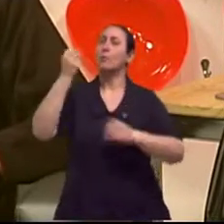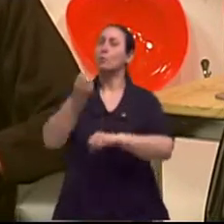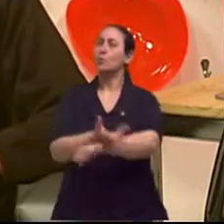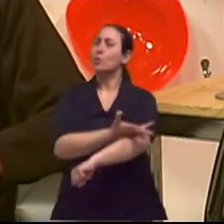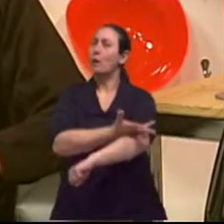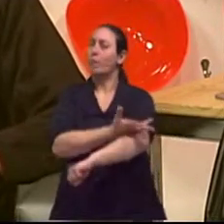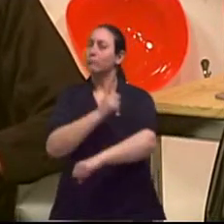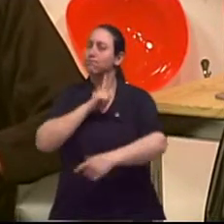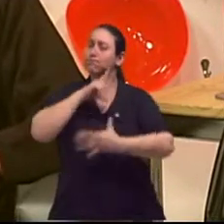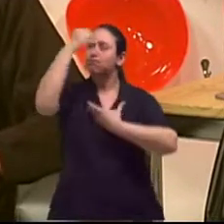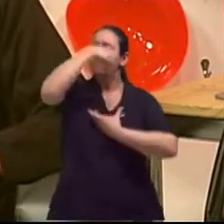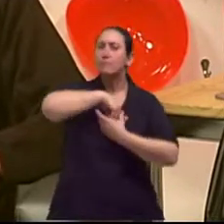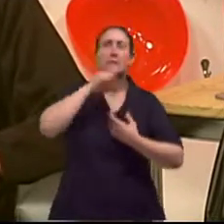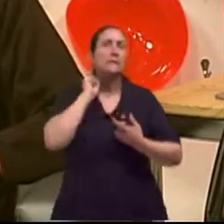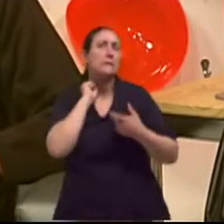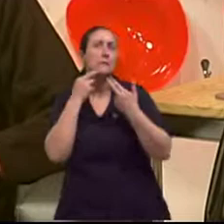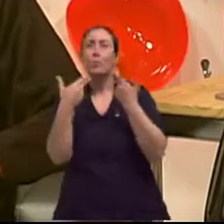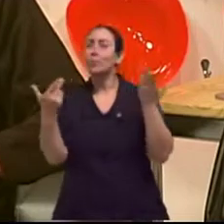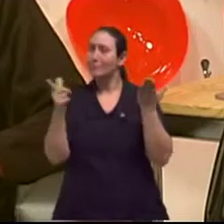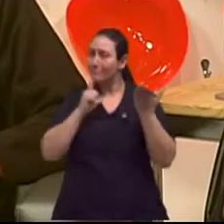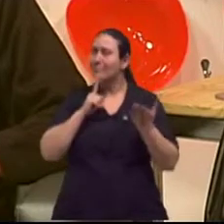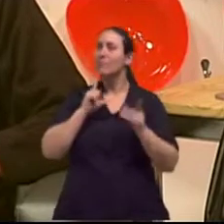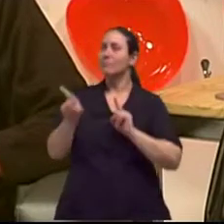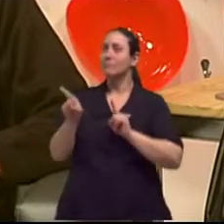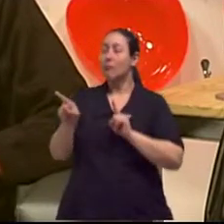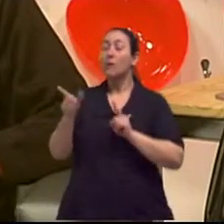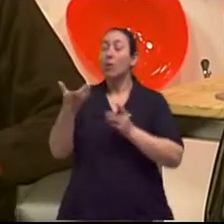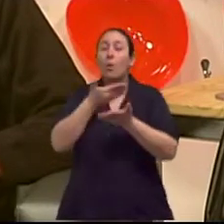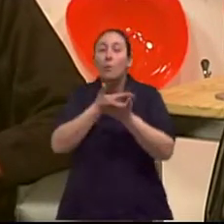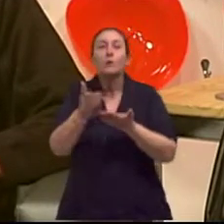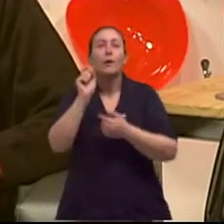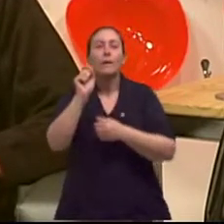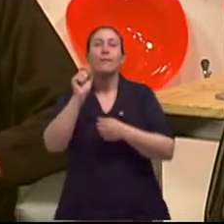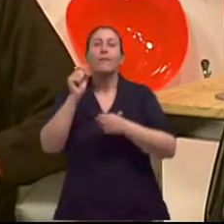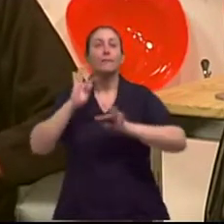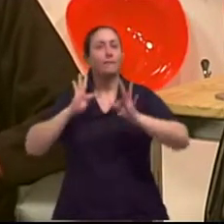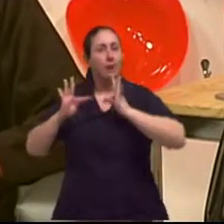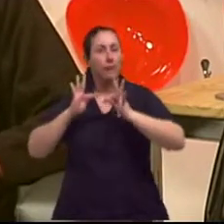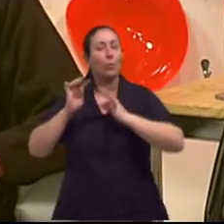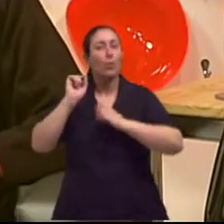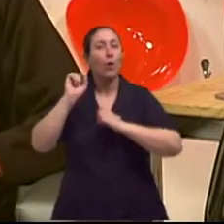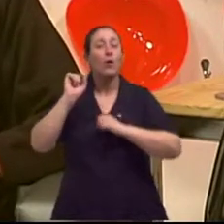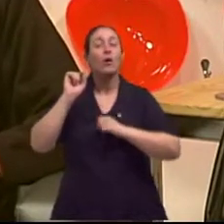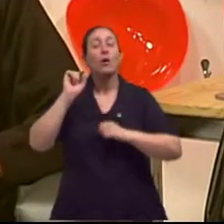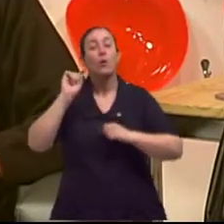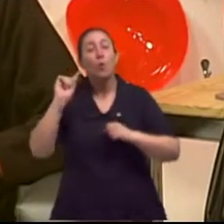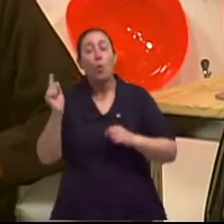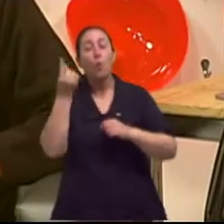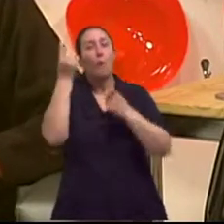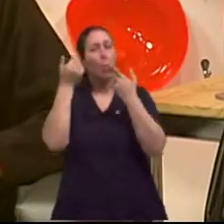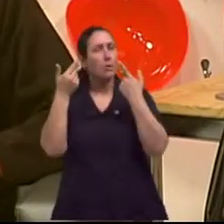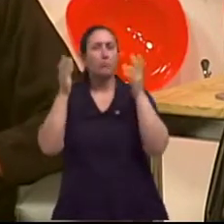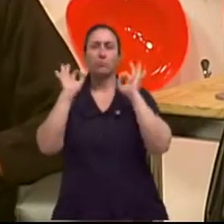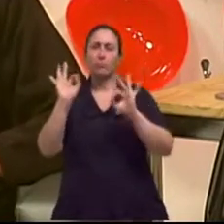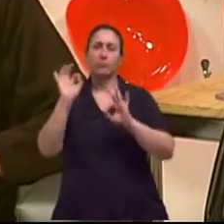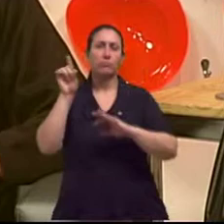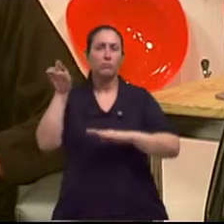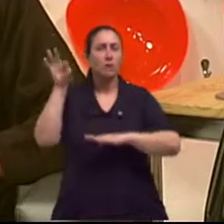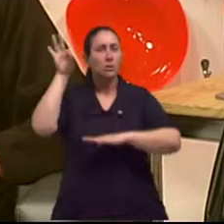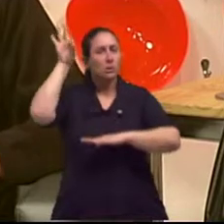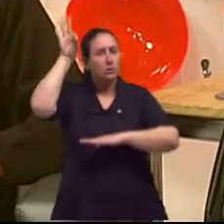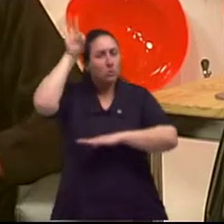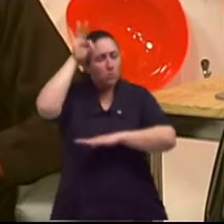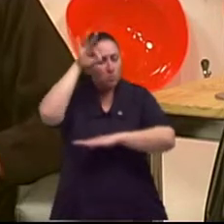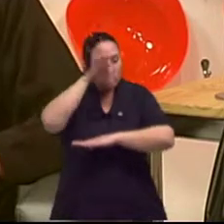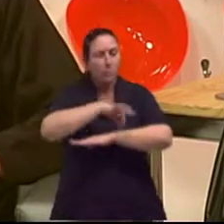Perfeito. Então, quando se começa a fazer um tratamento numa pessoa, um dos pontos, com certeza, ele vai ser